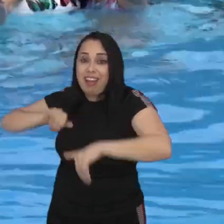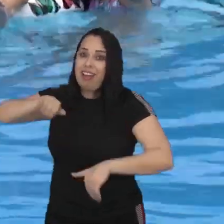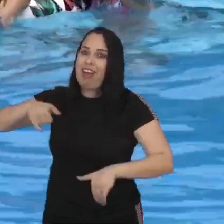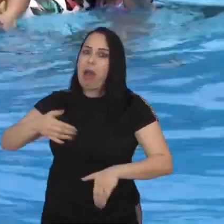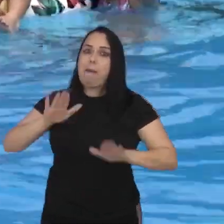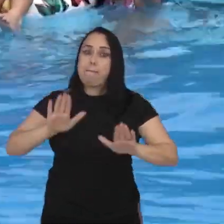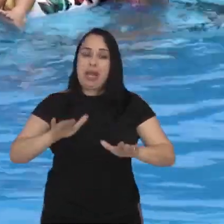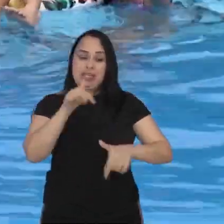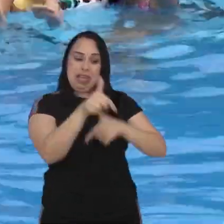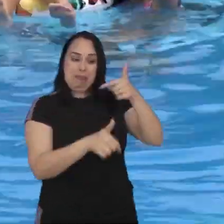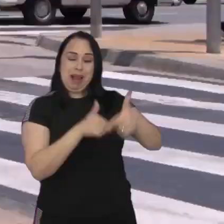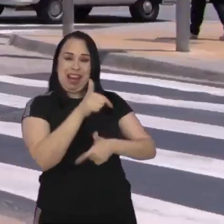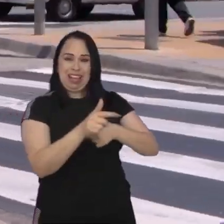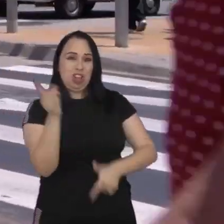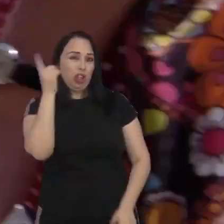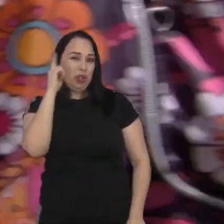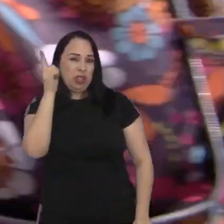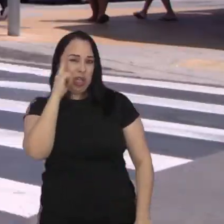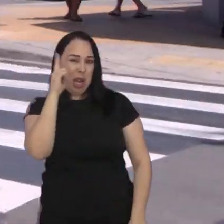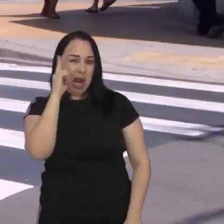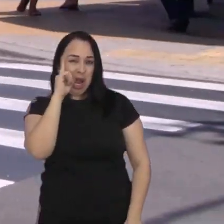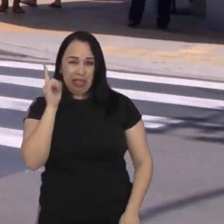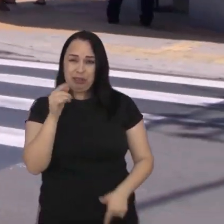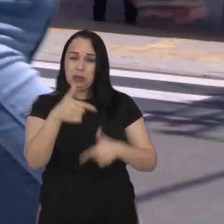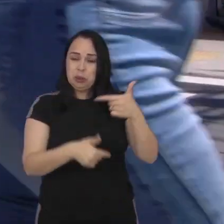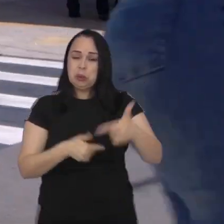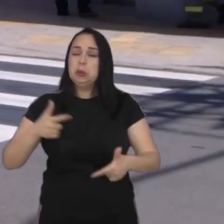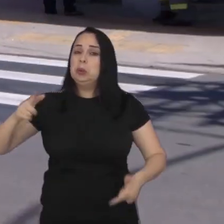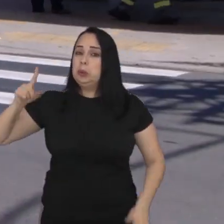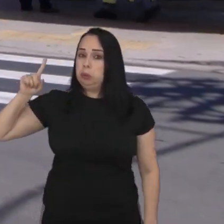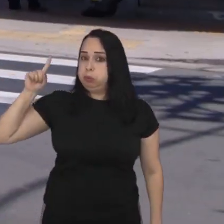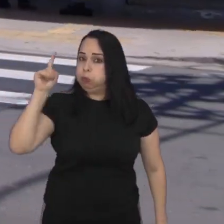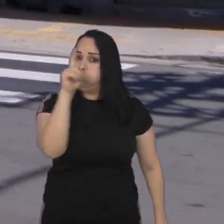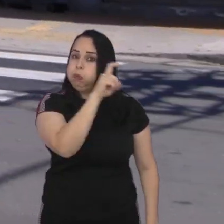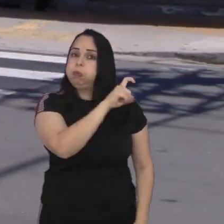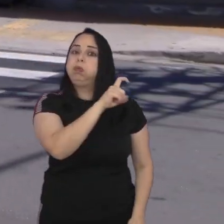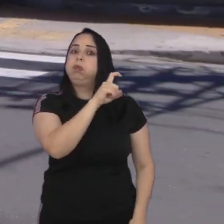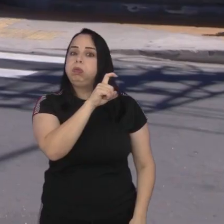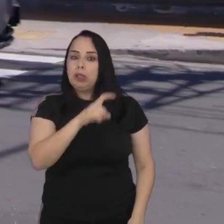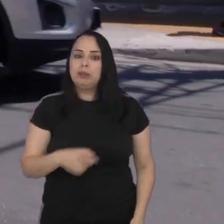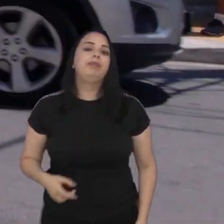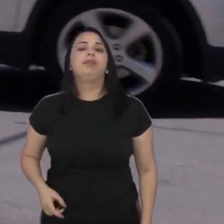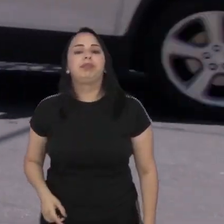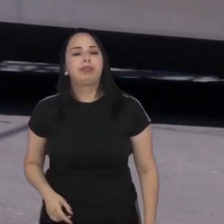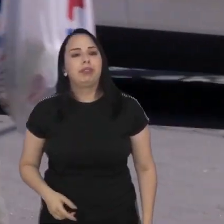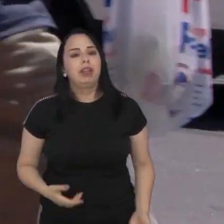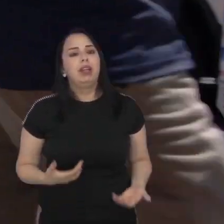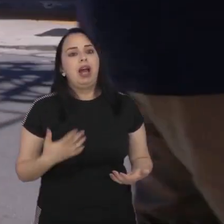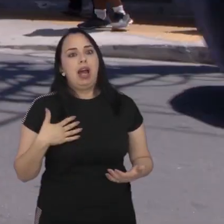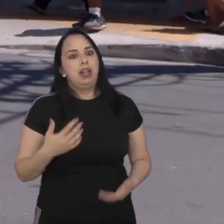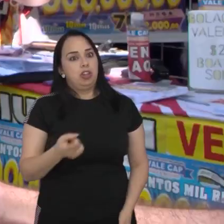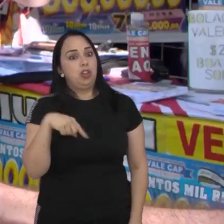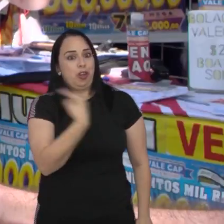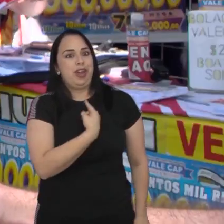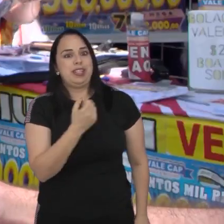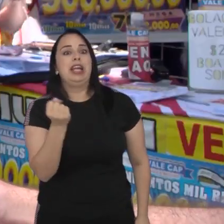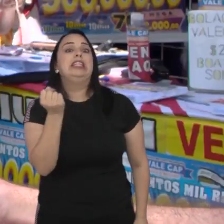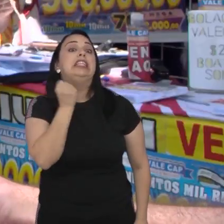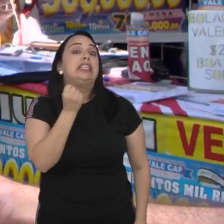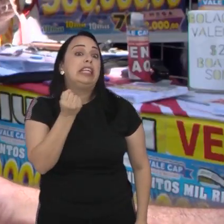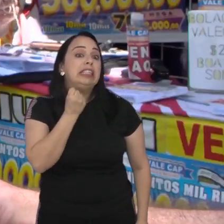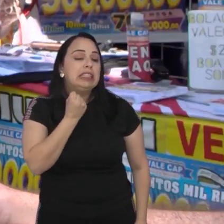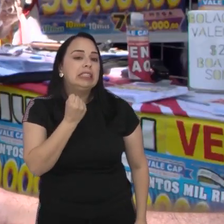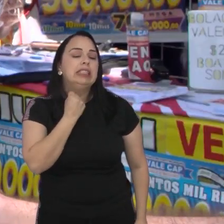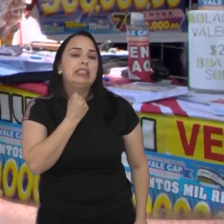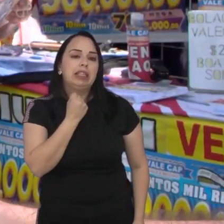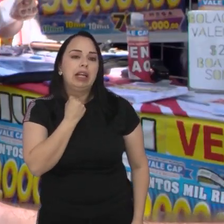curtir uma piscina mas no dia a dia para quem encara a rotina a realidade é bem diferente Deixa a gente até mais